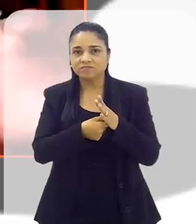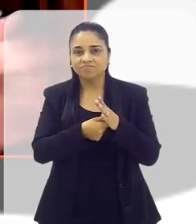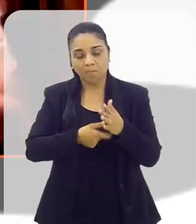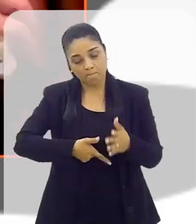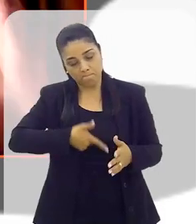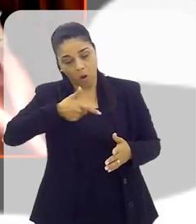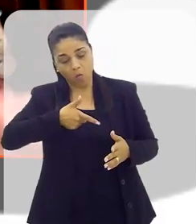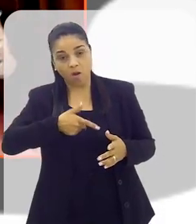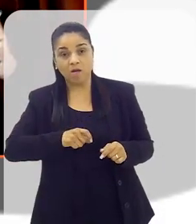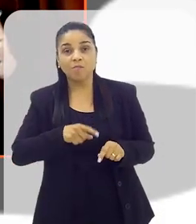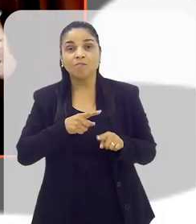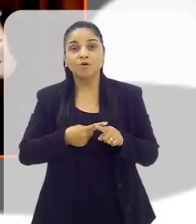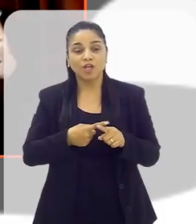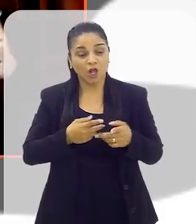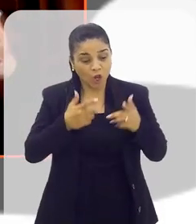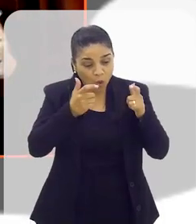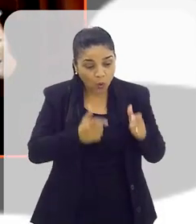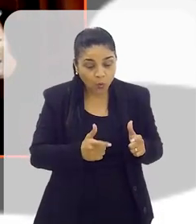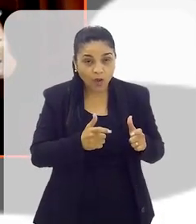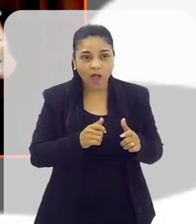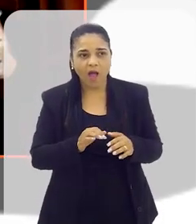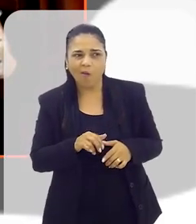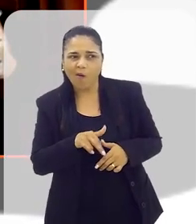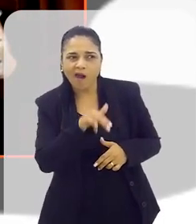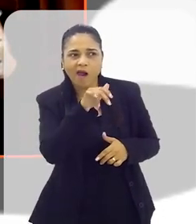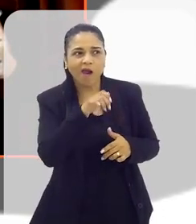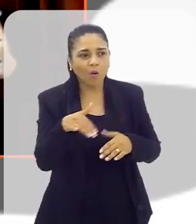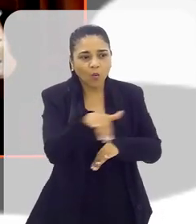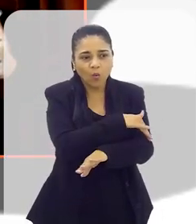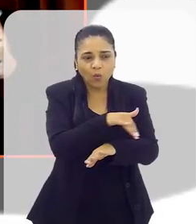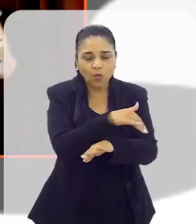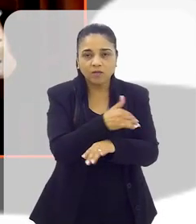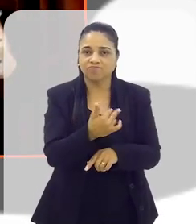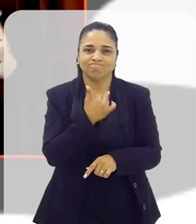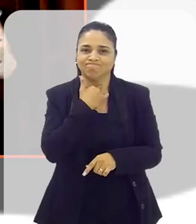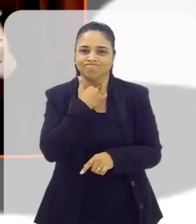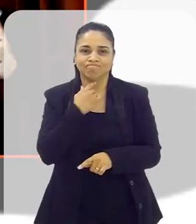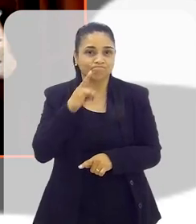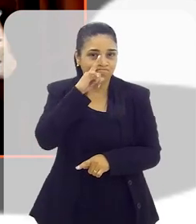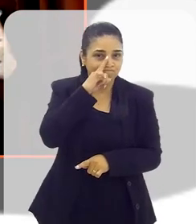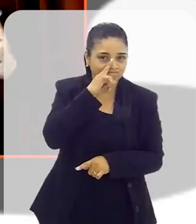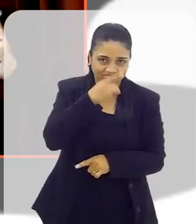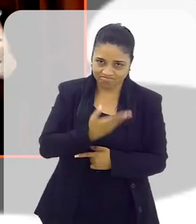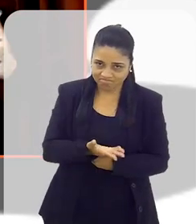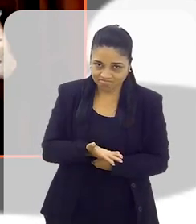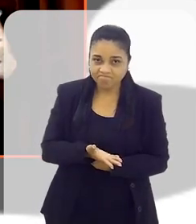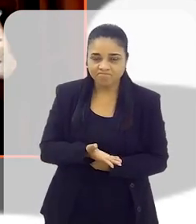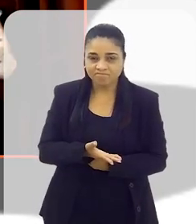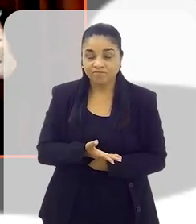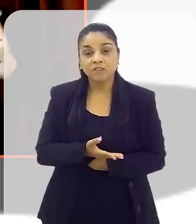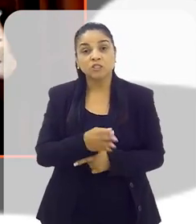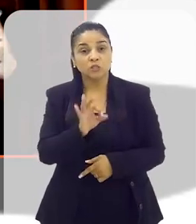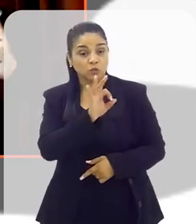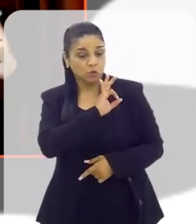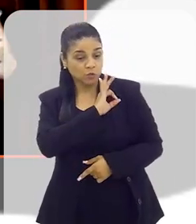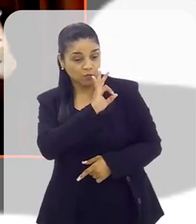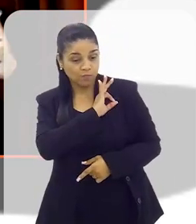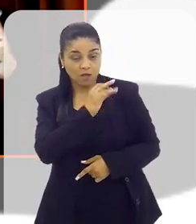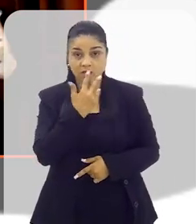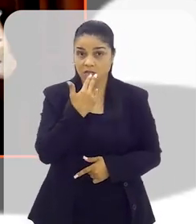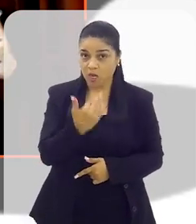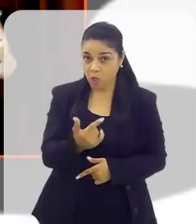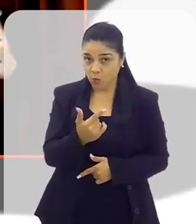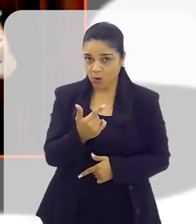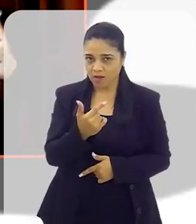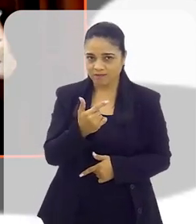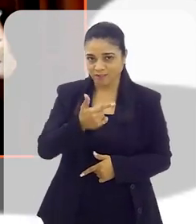porque você vai em um lugar que não deveria ter ido. Você sobe numa rua por onde você não deveria passar. Então, se esse policial, na realidade,